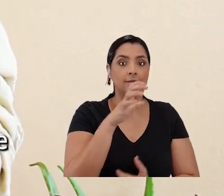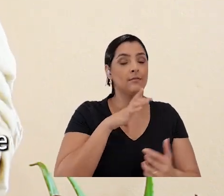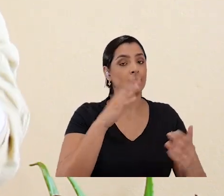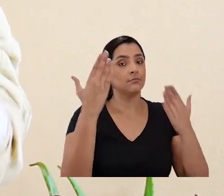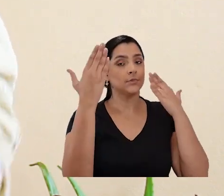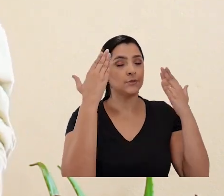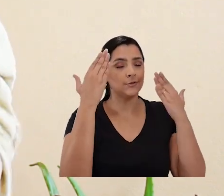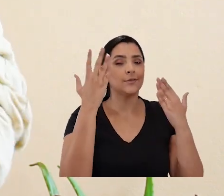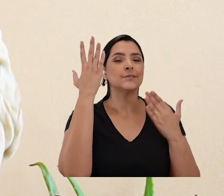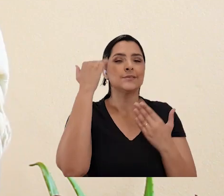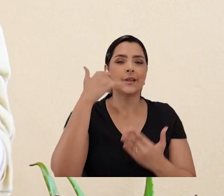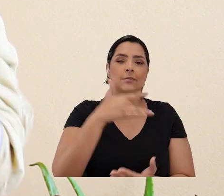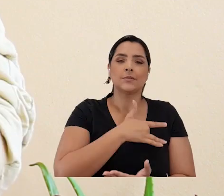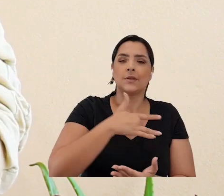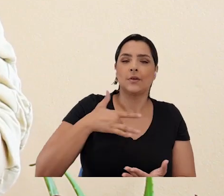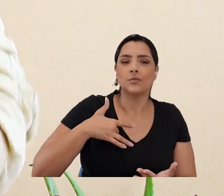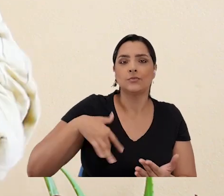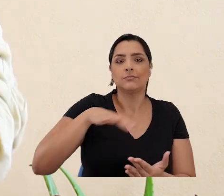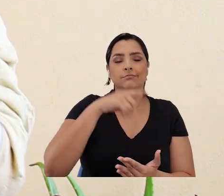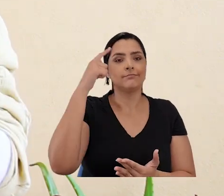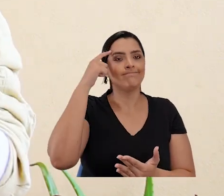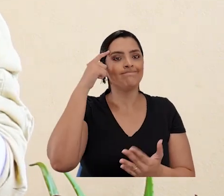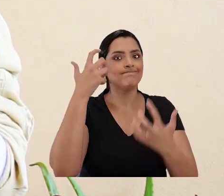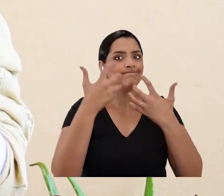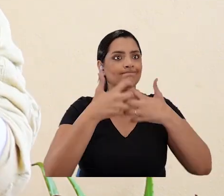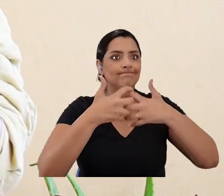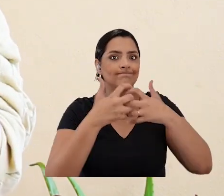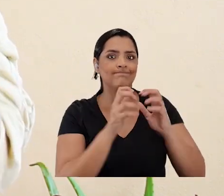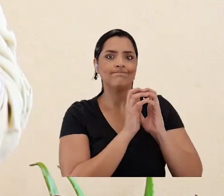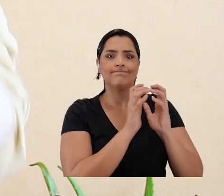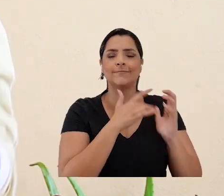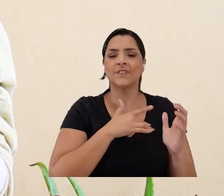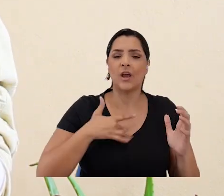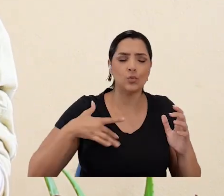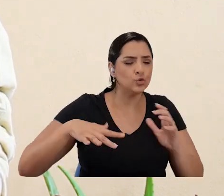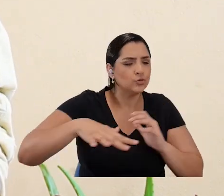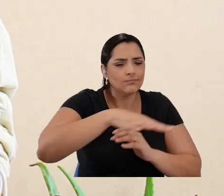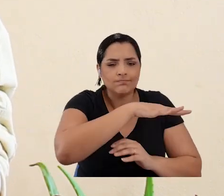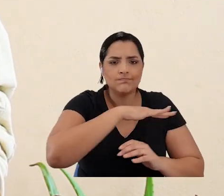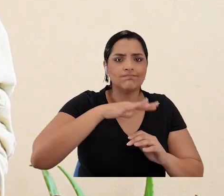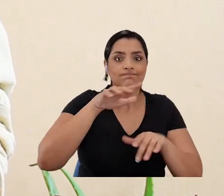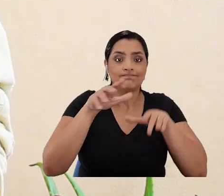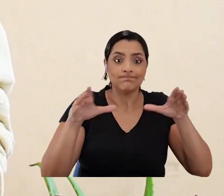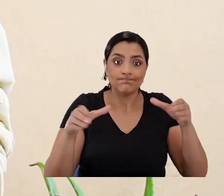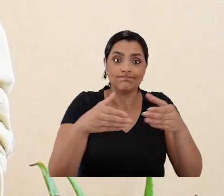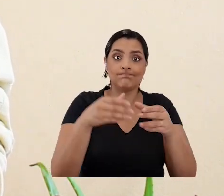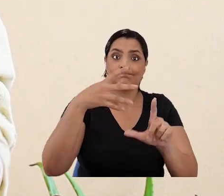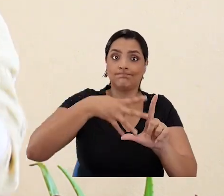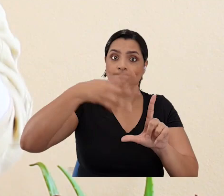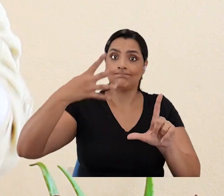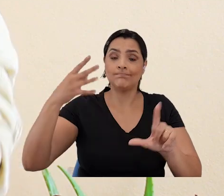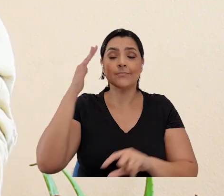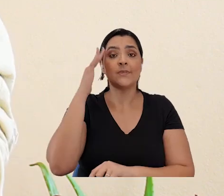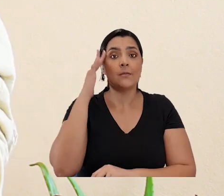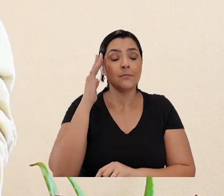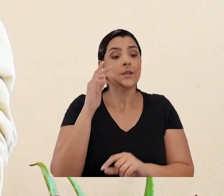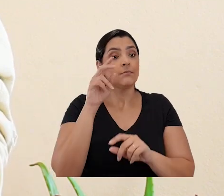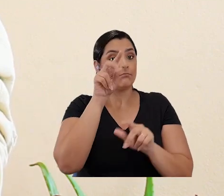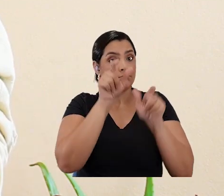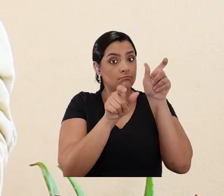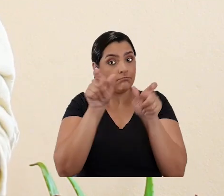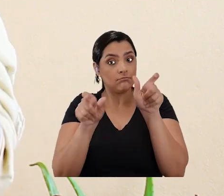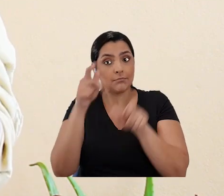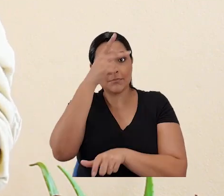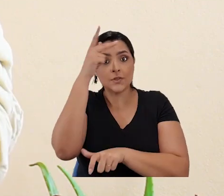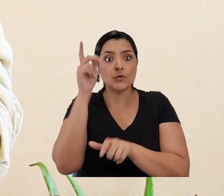os psicólogos, mas que eu entendo que é uma demanda de saúde, para pensar a saúde mental, ou promoção de saúde como um todo para a população LGBT, é poder reconhecer